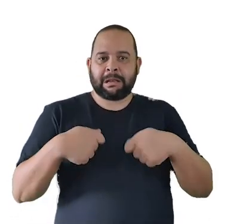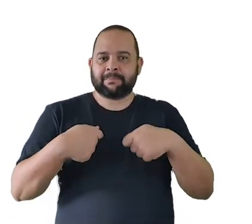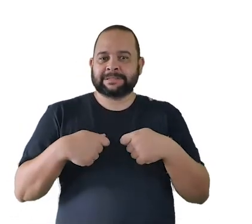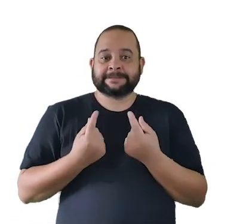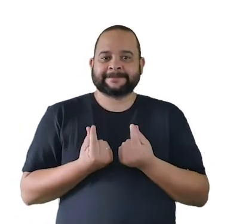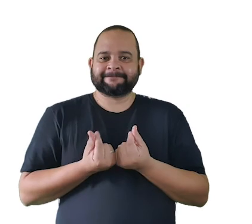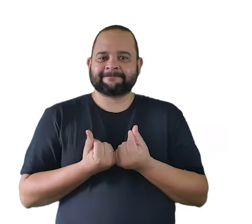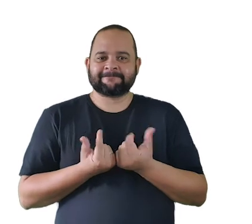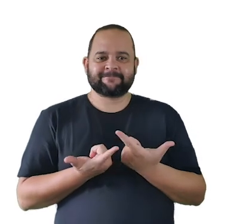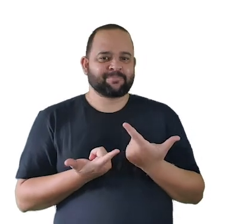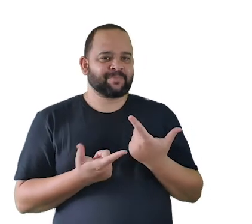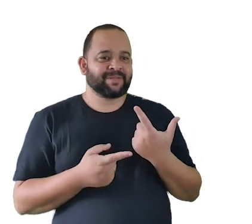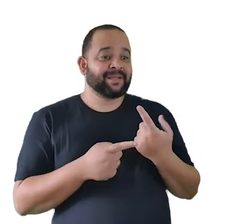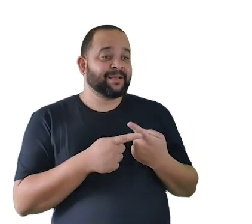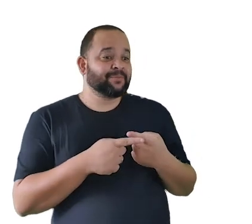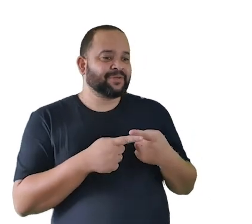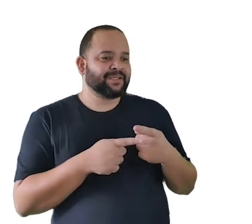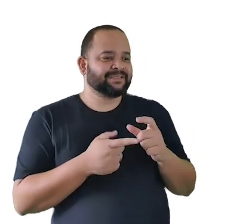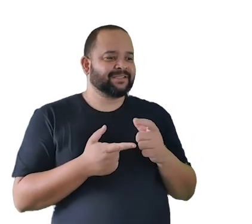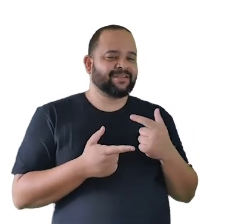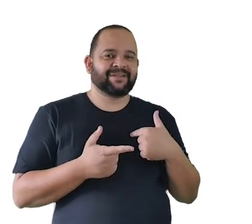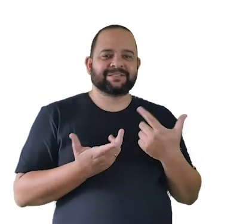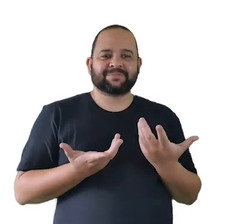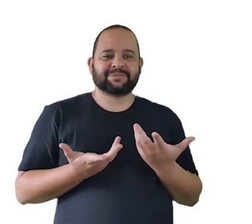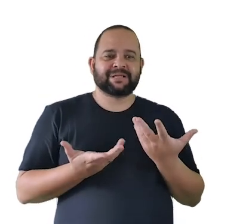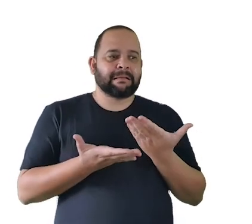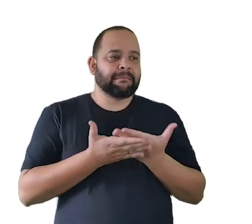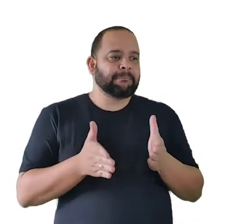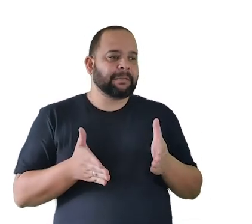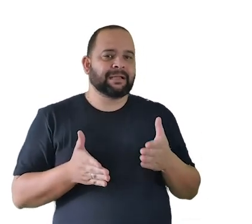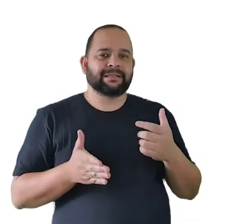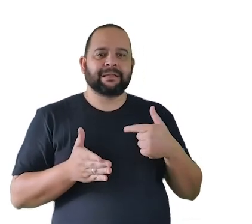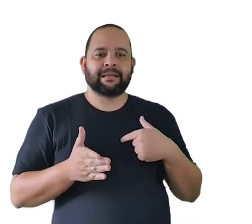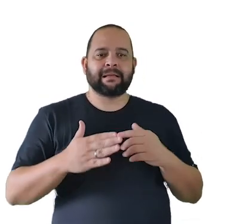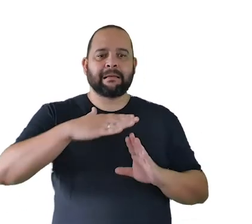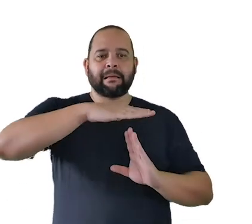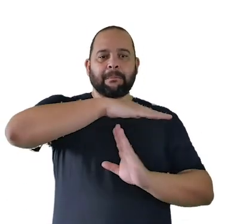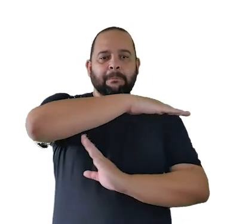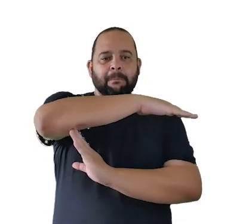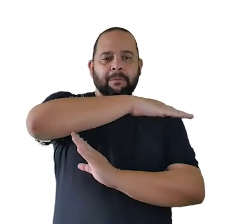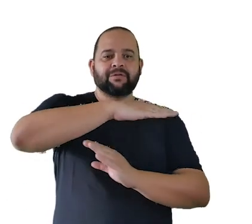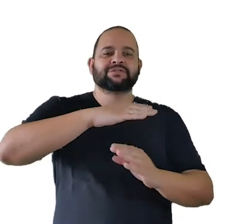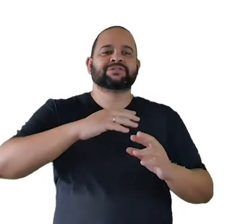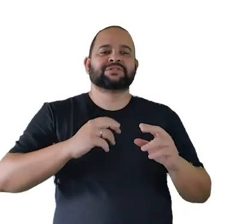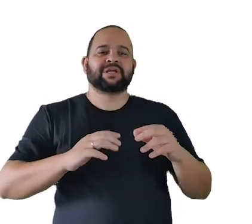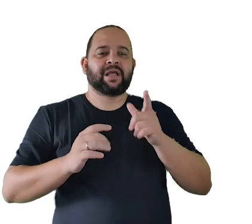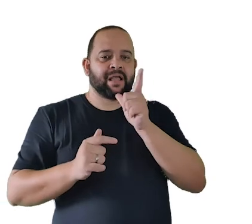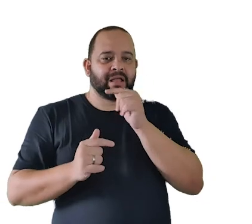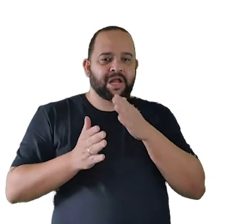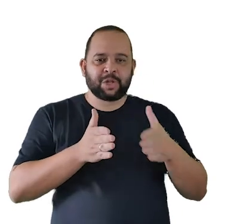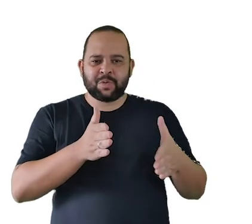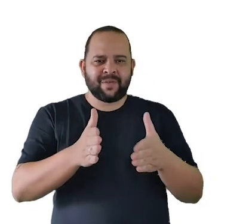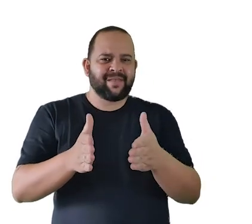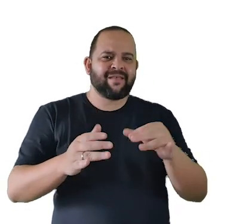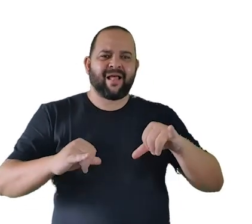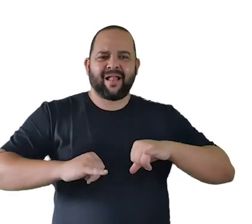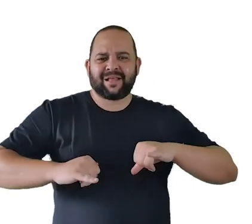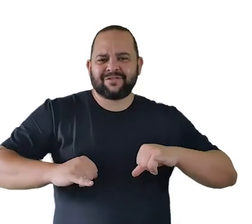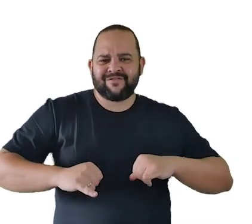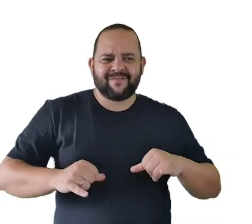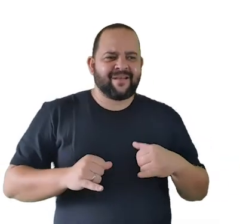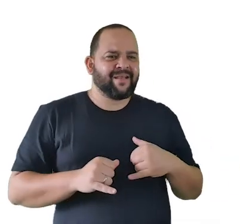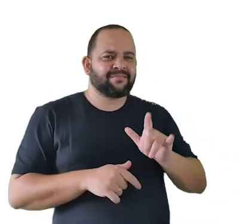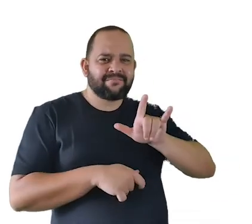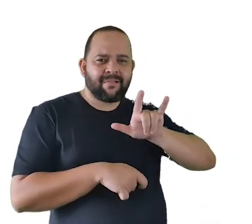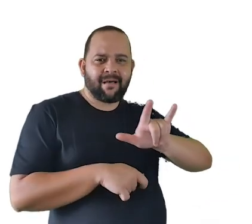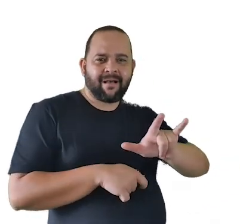do dinheiro e tal porque senão ela vai se atirar da ponte do rio porque ela está sofrendo muito ela precisa muito porque ela ama tanto esse pai